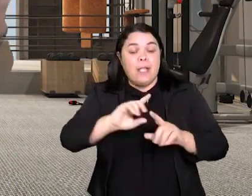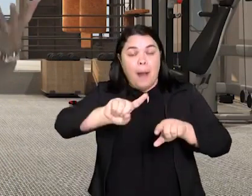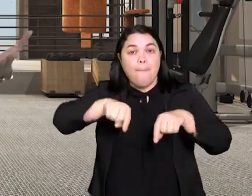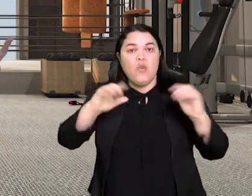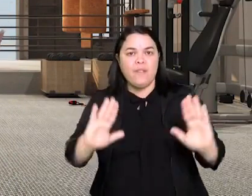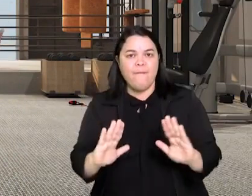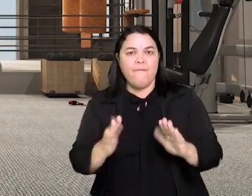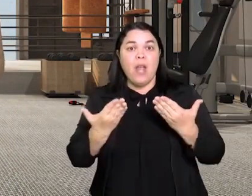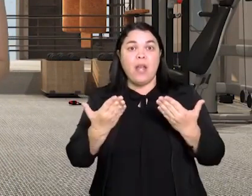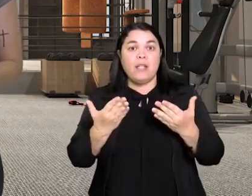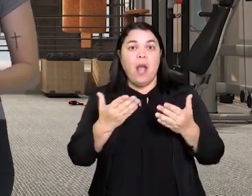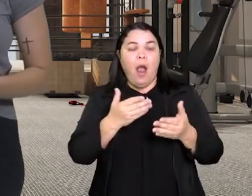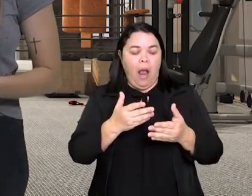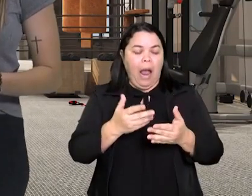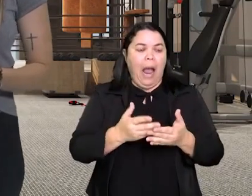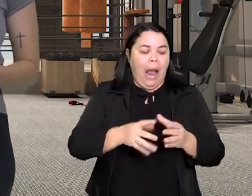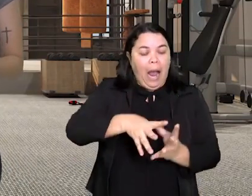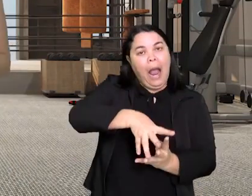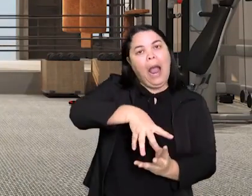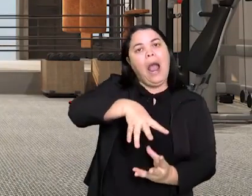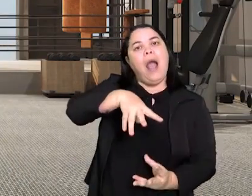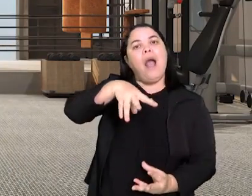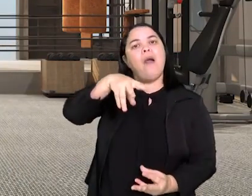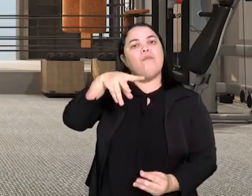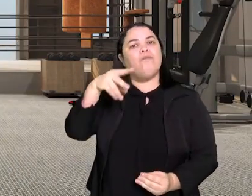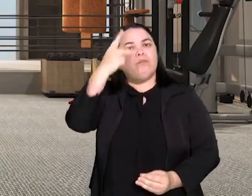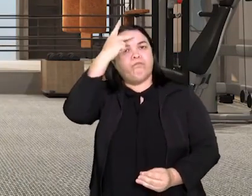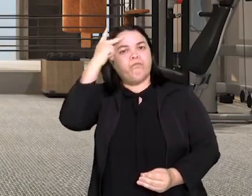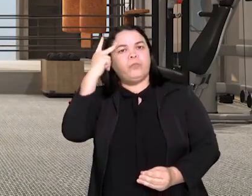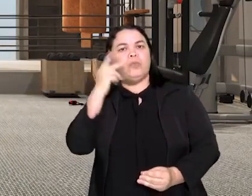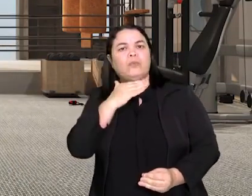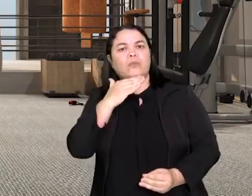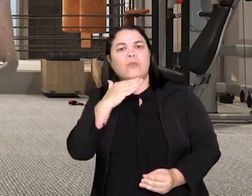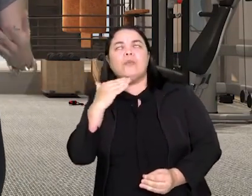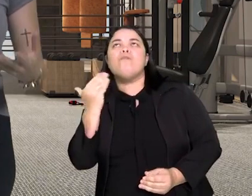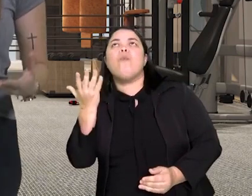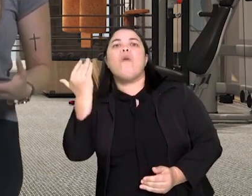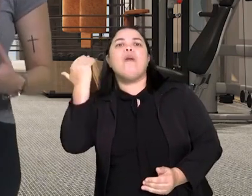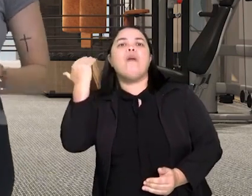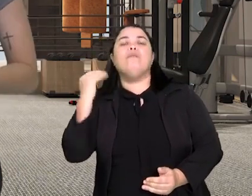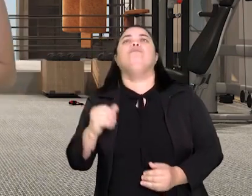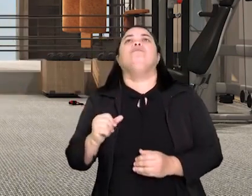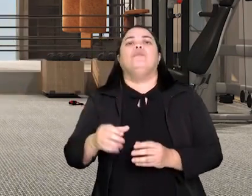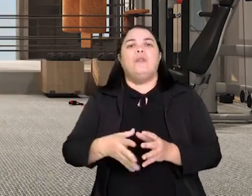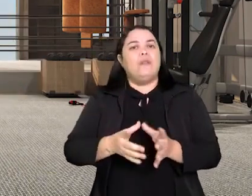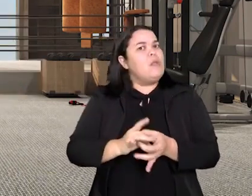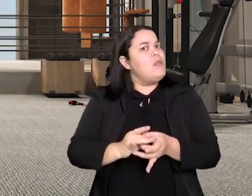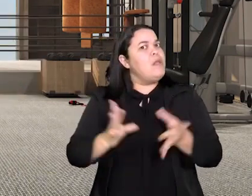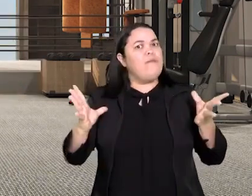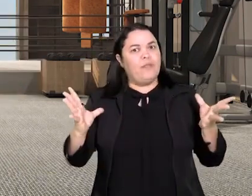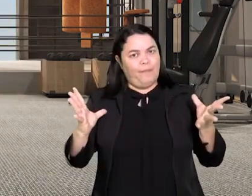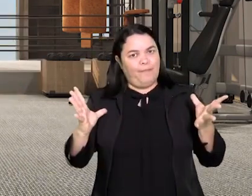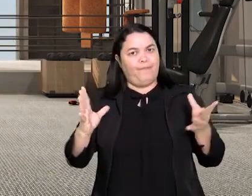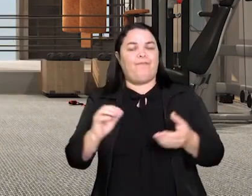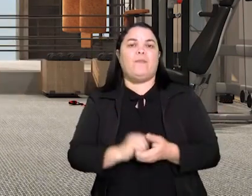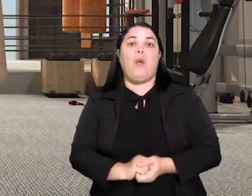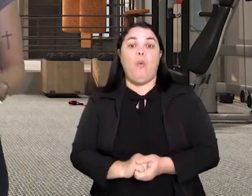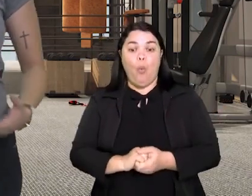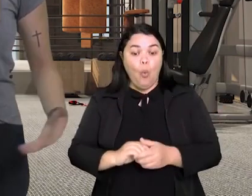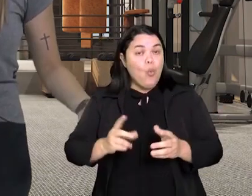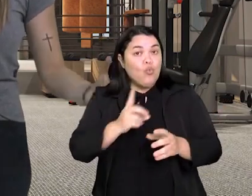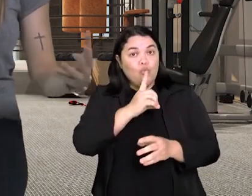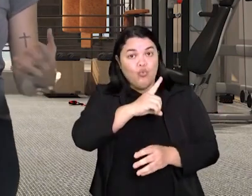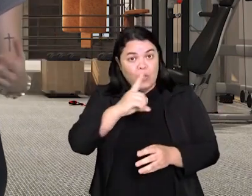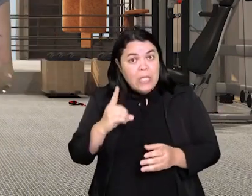são libertadas. Então, durante o segundo dia do festival, acontecem as lutas de Ucauca. Os